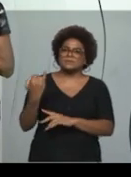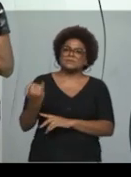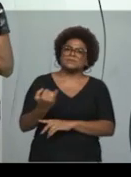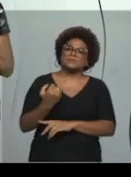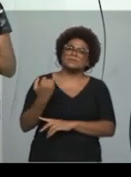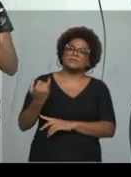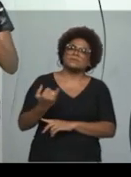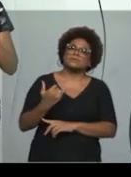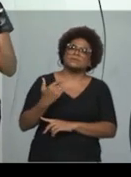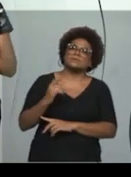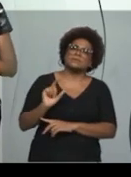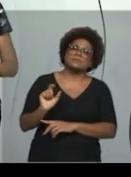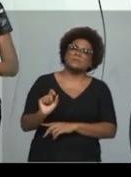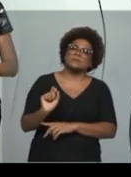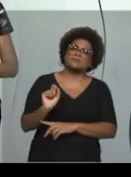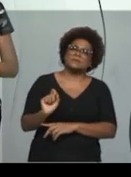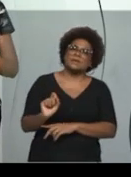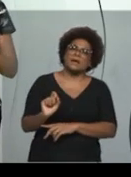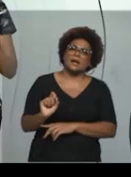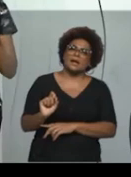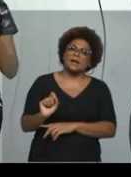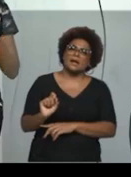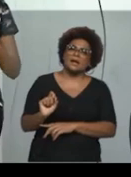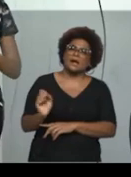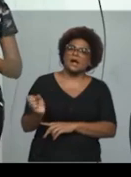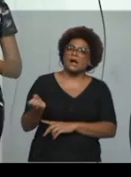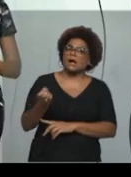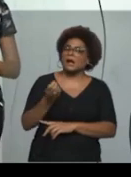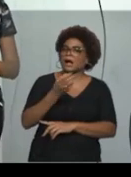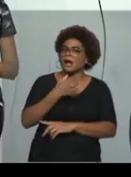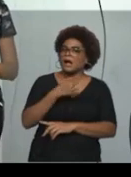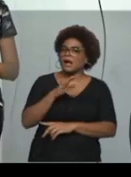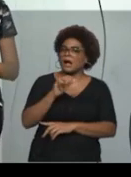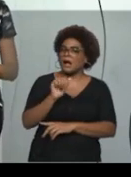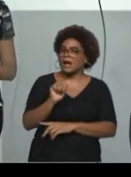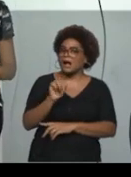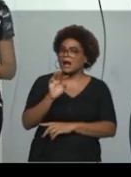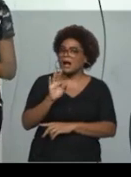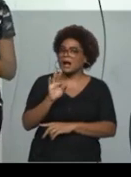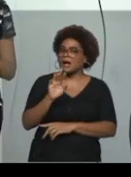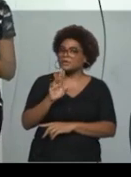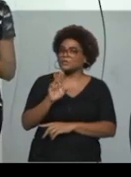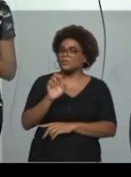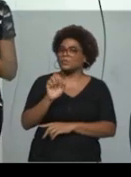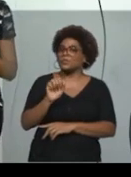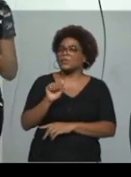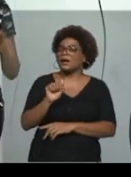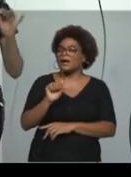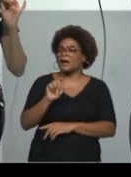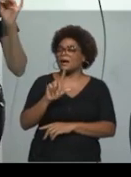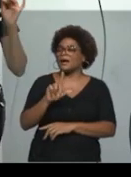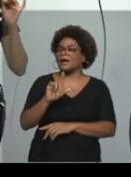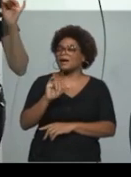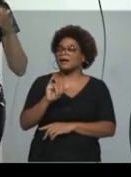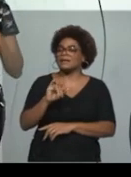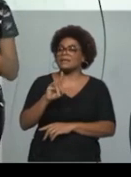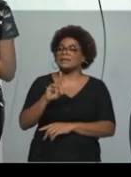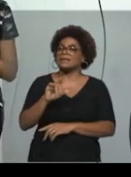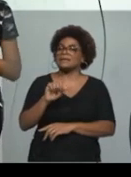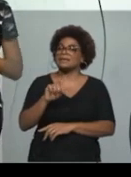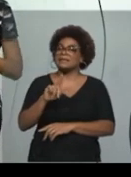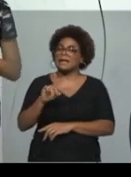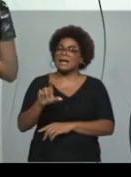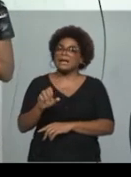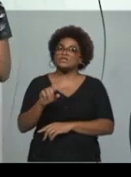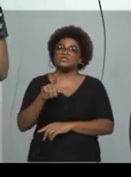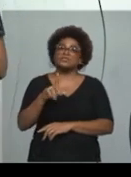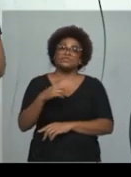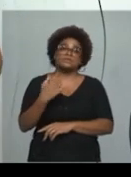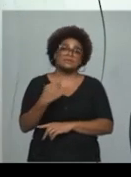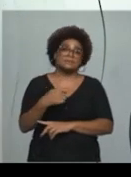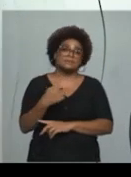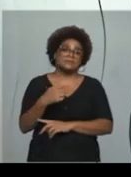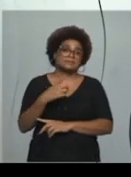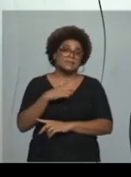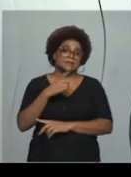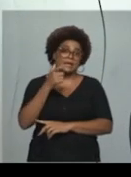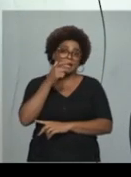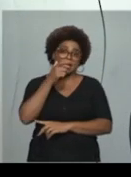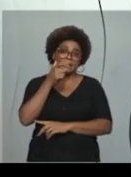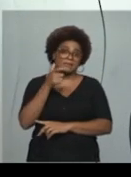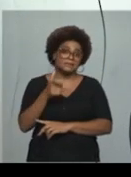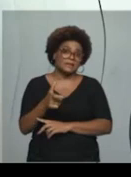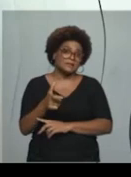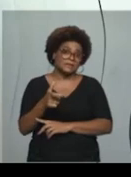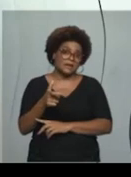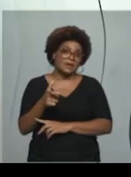da atualidade. É importante que vocês estejam antenados, né? Abre aspas e fecha